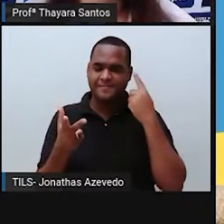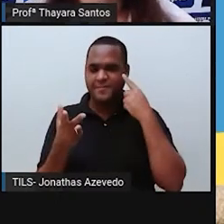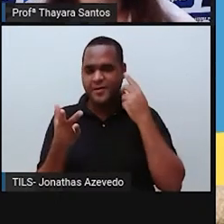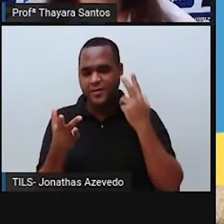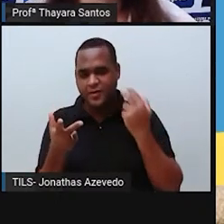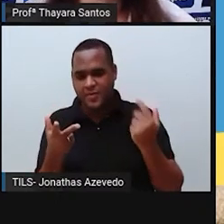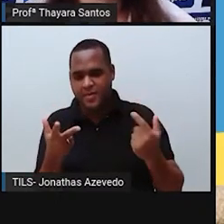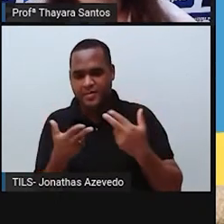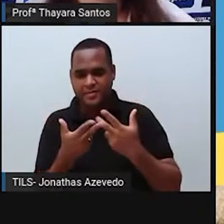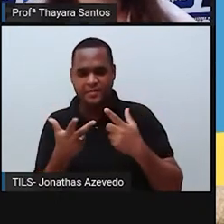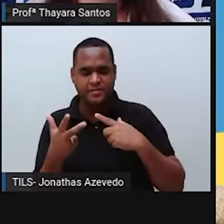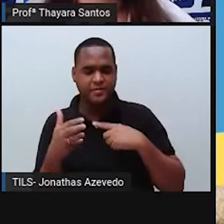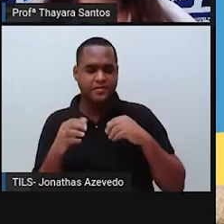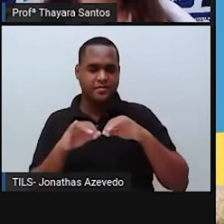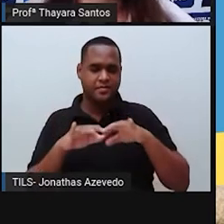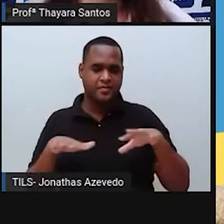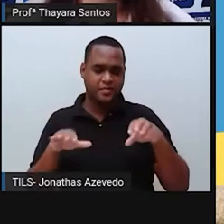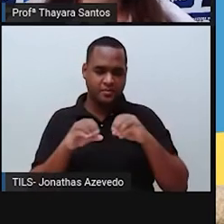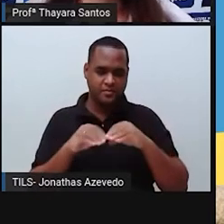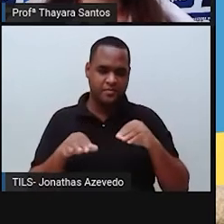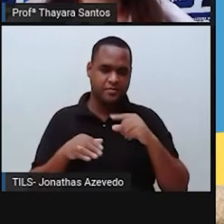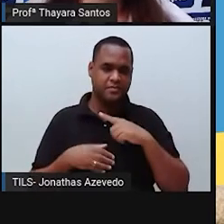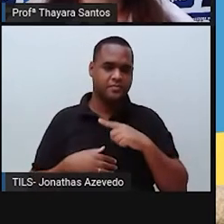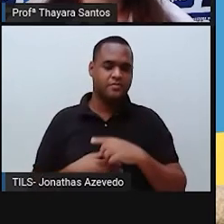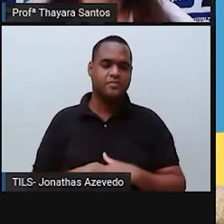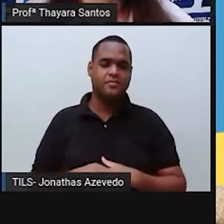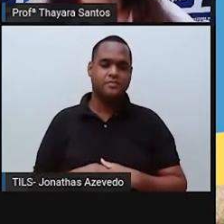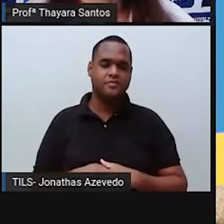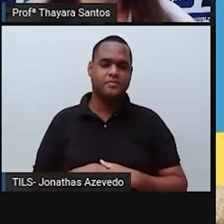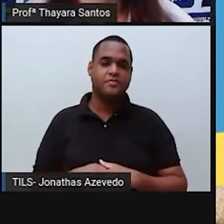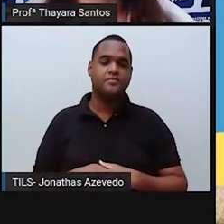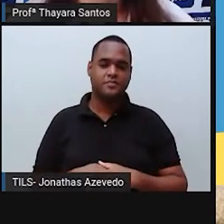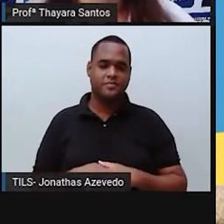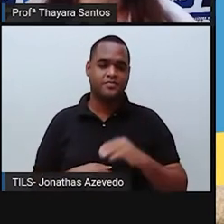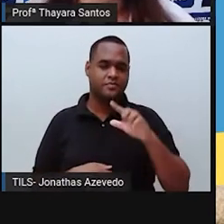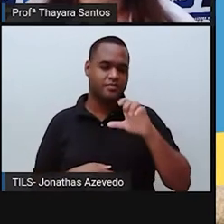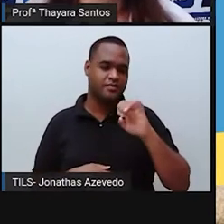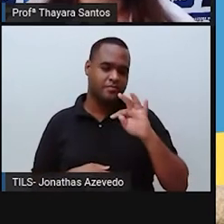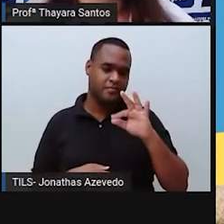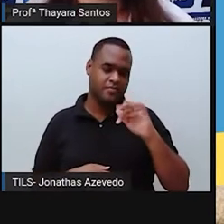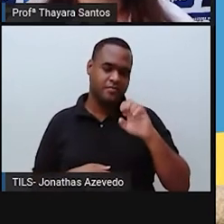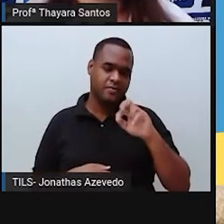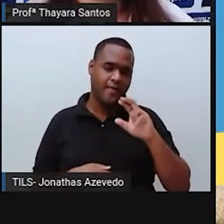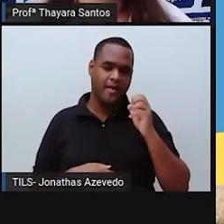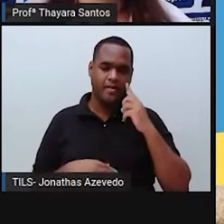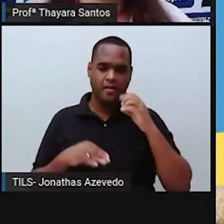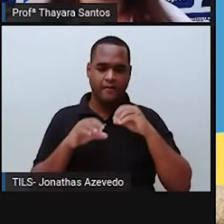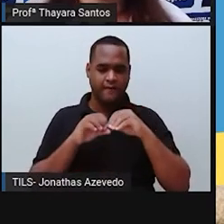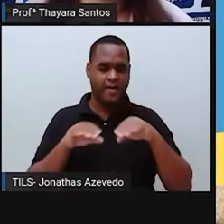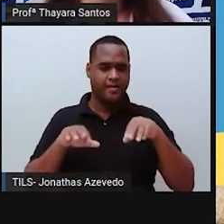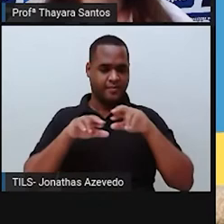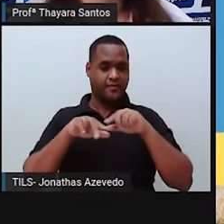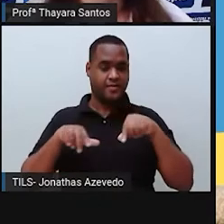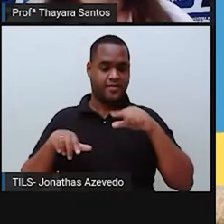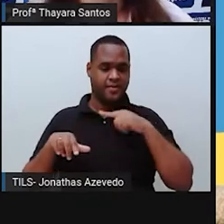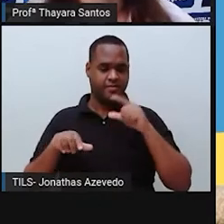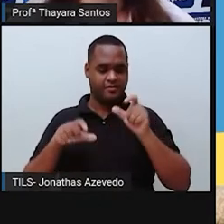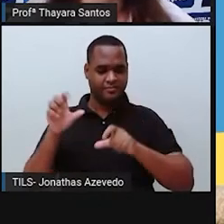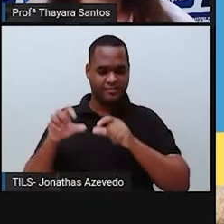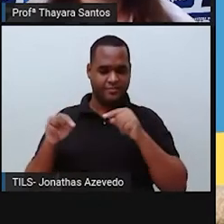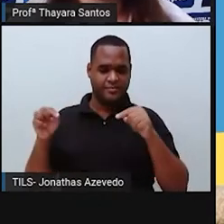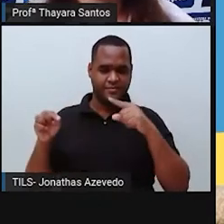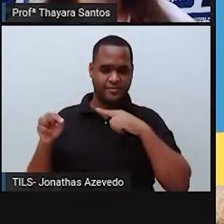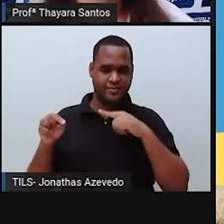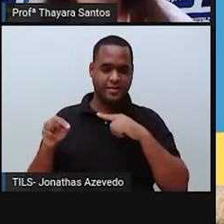mineral bem específica. E, nesse ambiente, na litosfera, a gente encontra uma grande diversidade de organismos. Então, gente tem